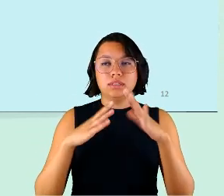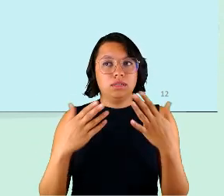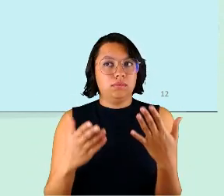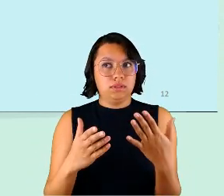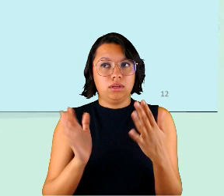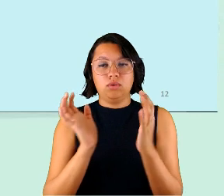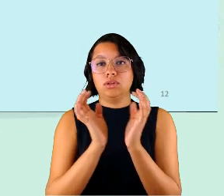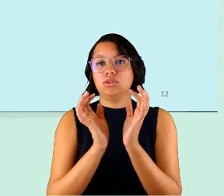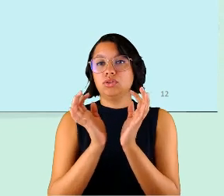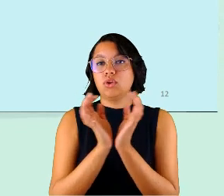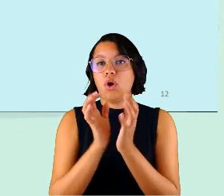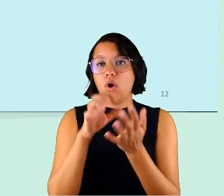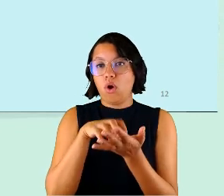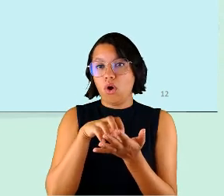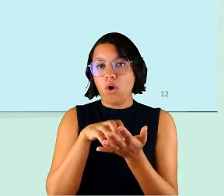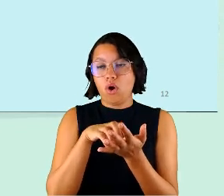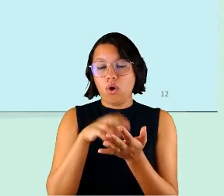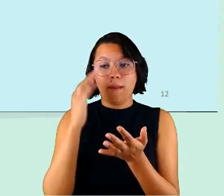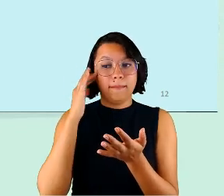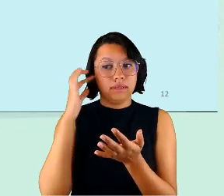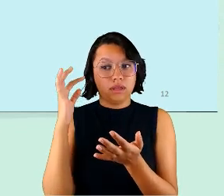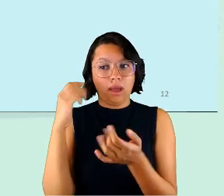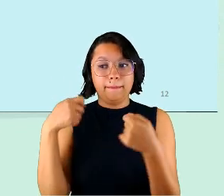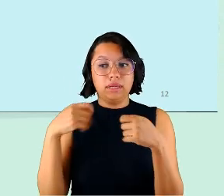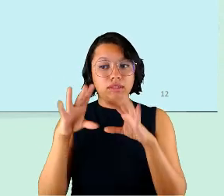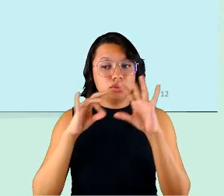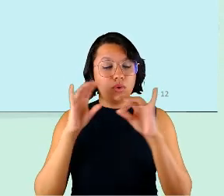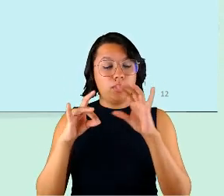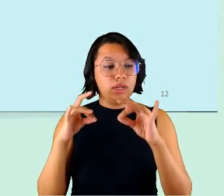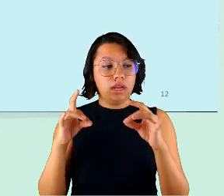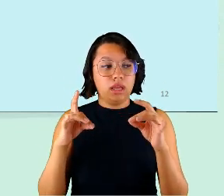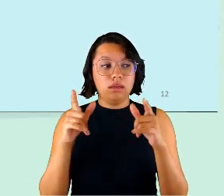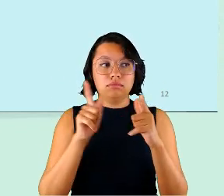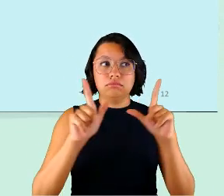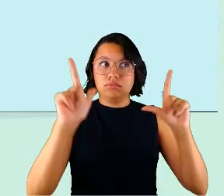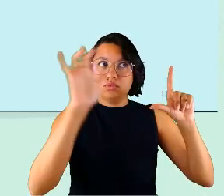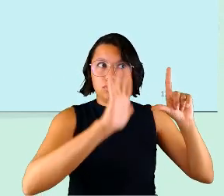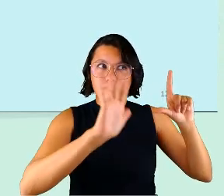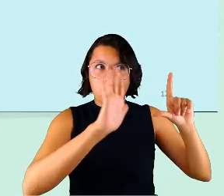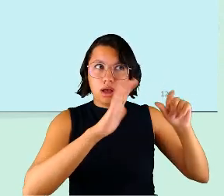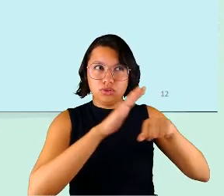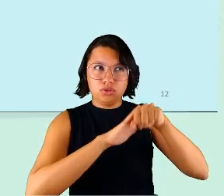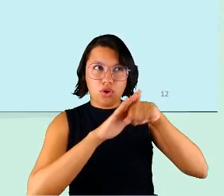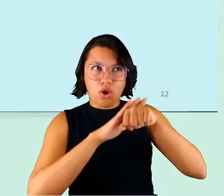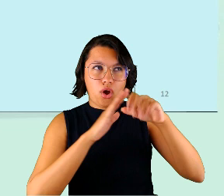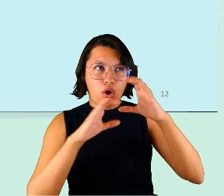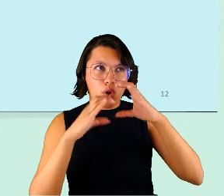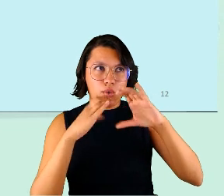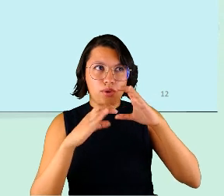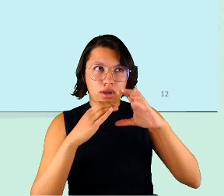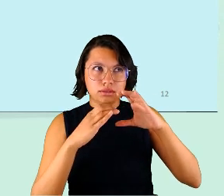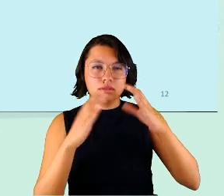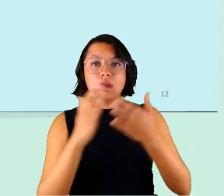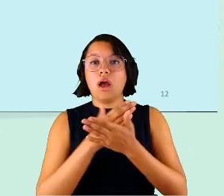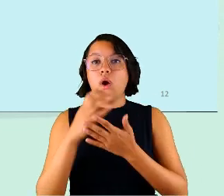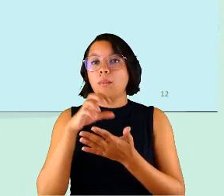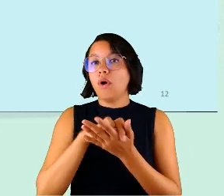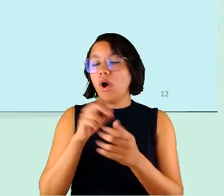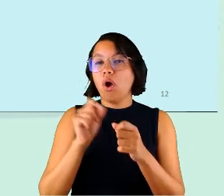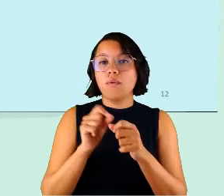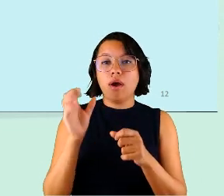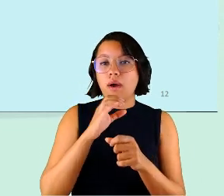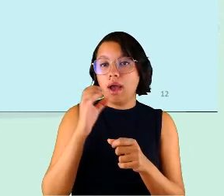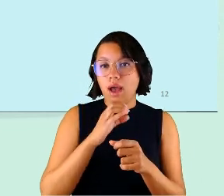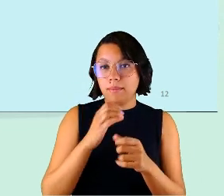rapidamente tomaram consciência de que precisavam escolher uma plataforma de comunicação e algumas organizações logo